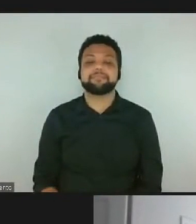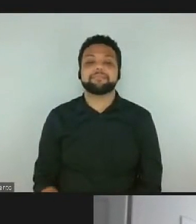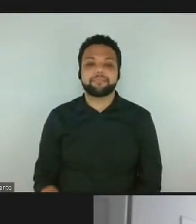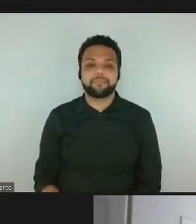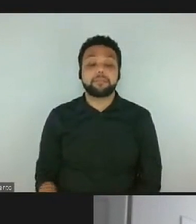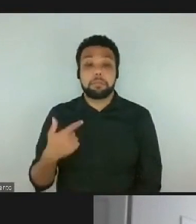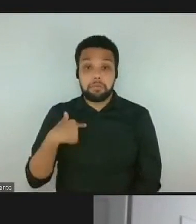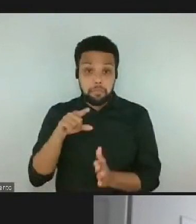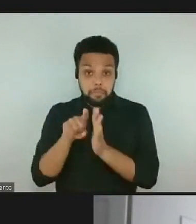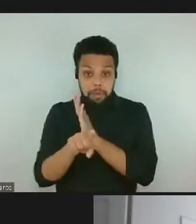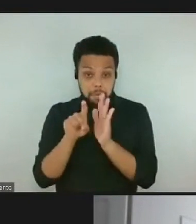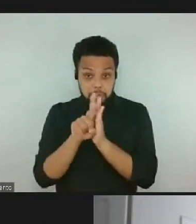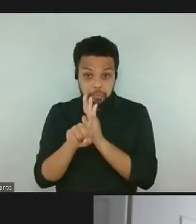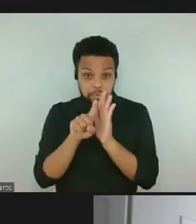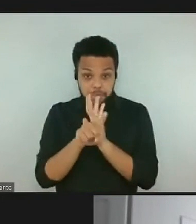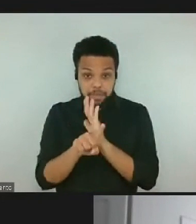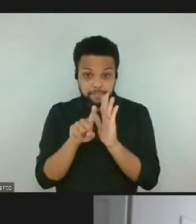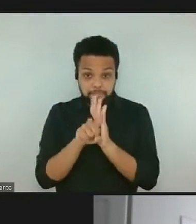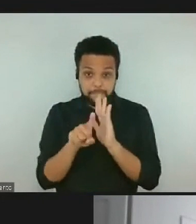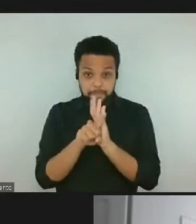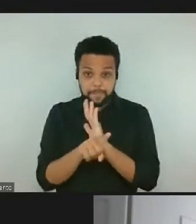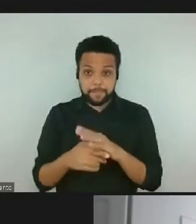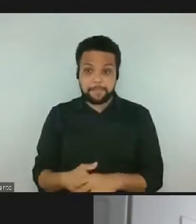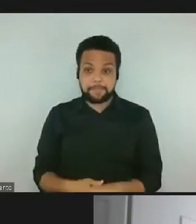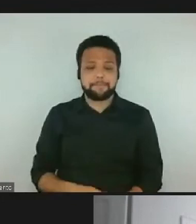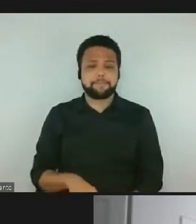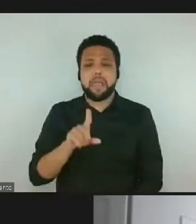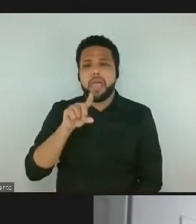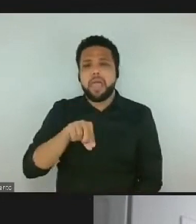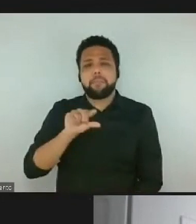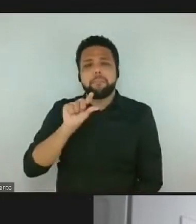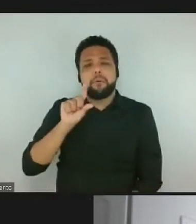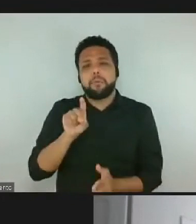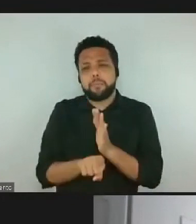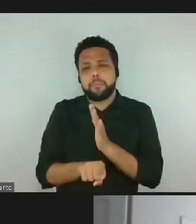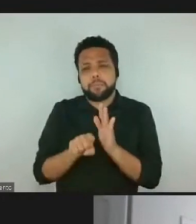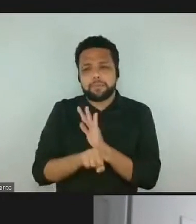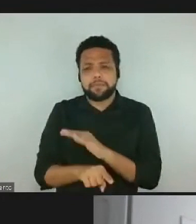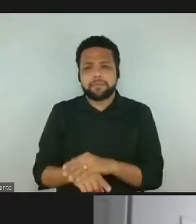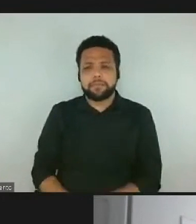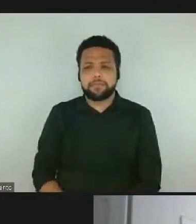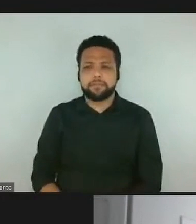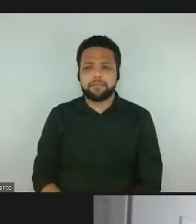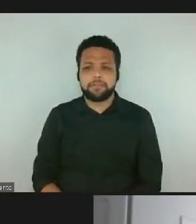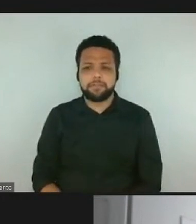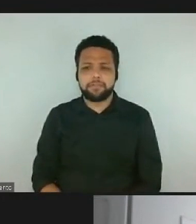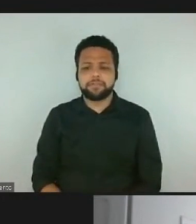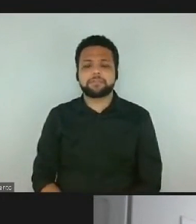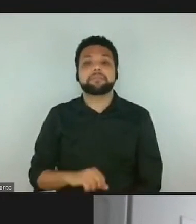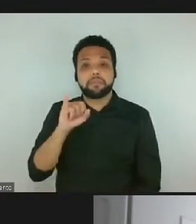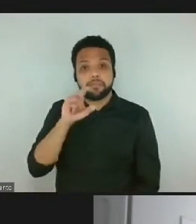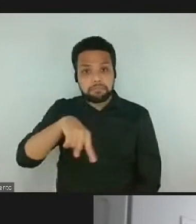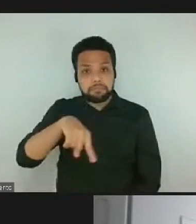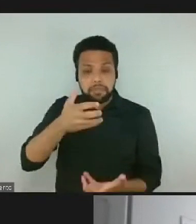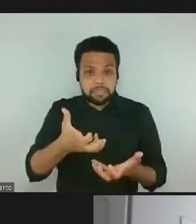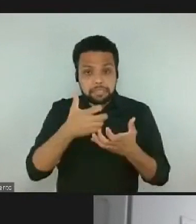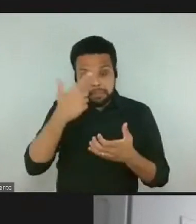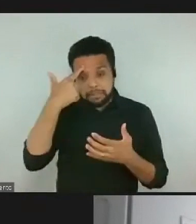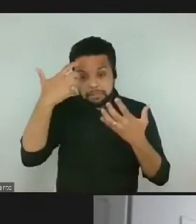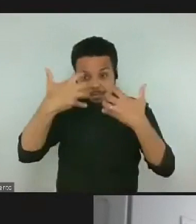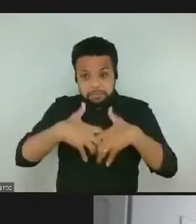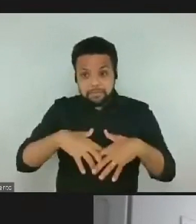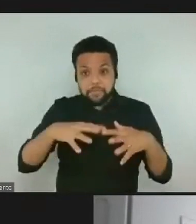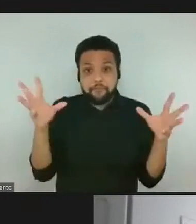perguntinhas que... Poucas perguntas nós temos e depois se vocês quiserem fazer uma reflexão final